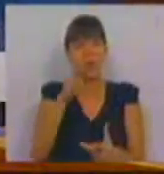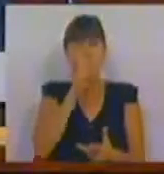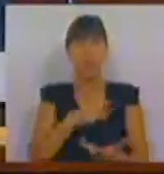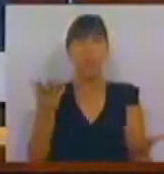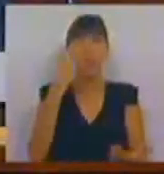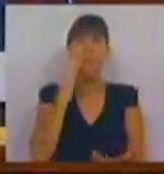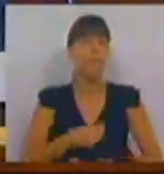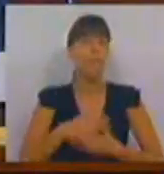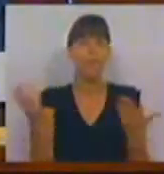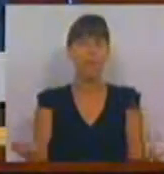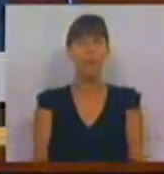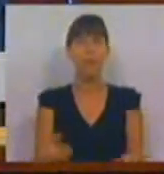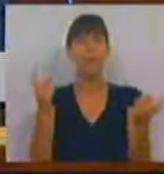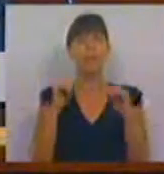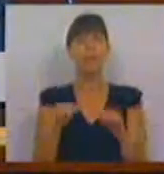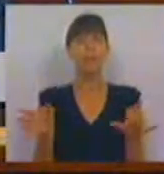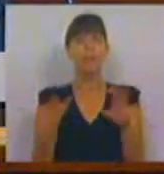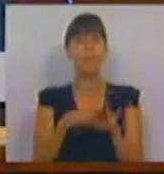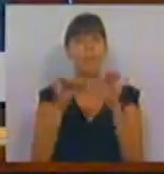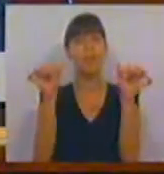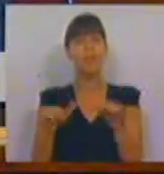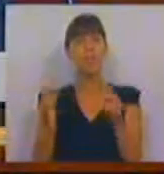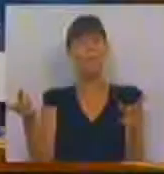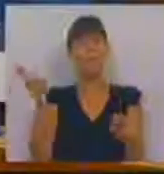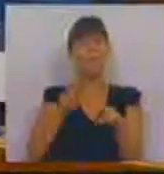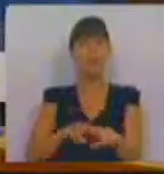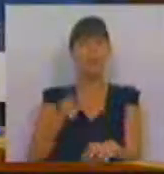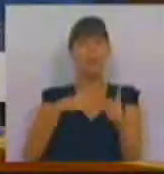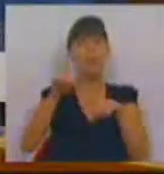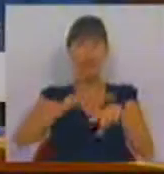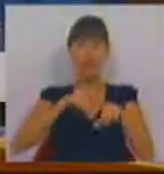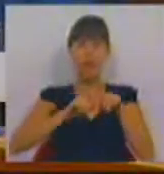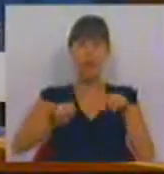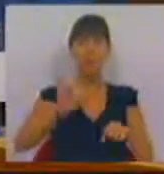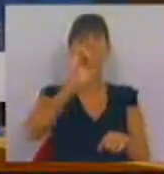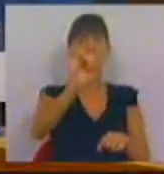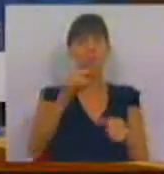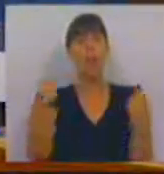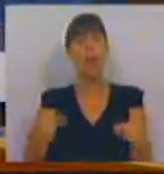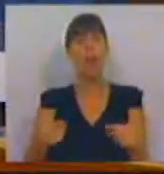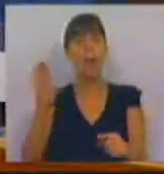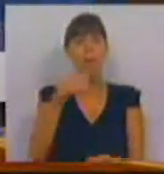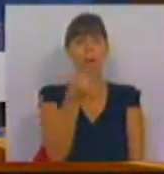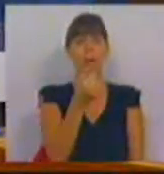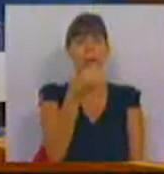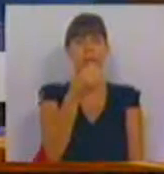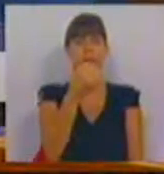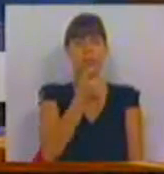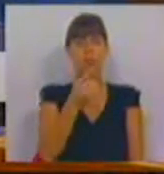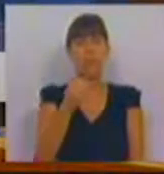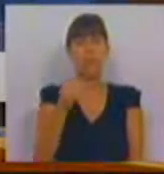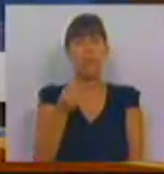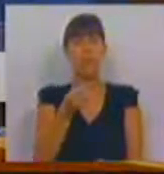Estado. Uma vergonha. Sobre o sistema prisional, no seu mandato, Sra. Ministra, tem mais de 553